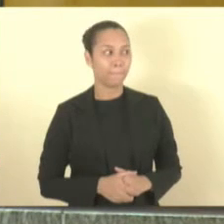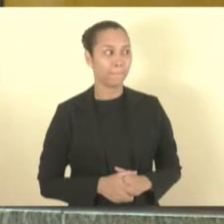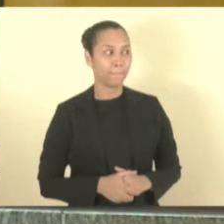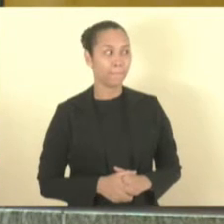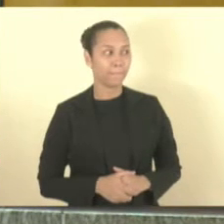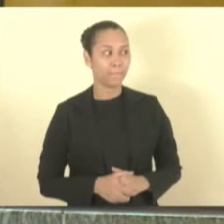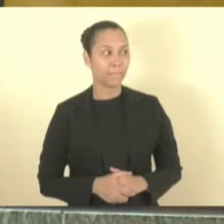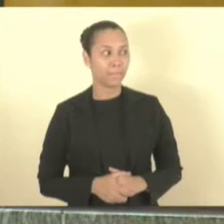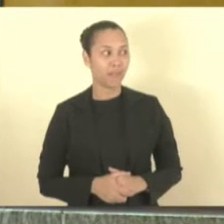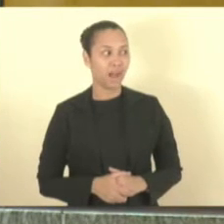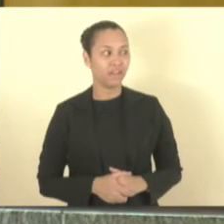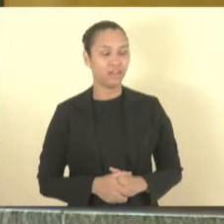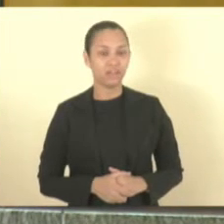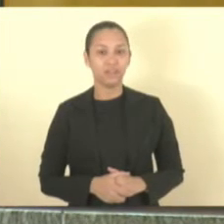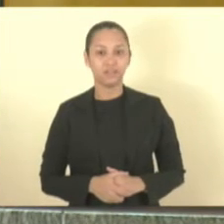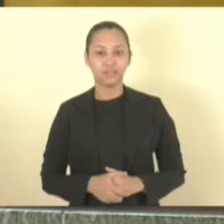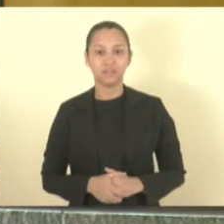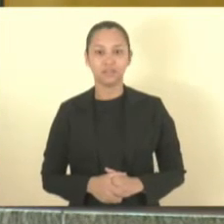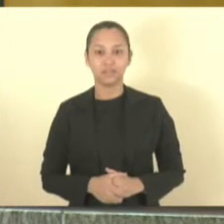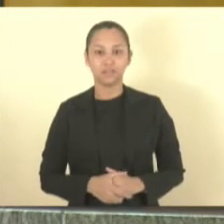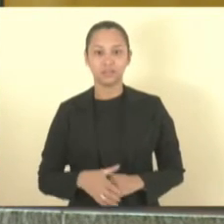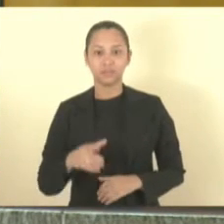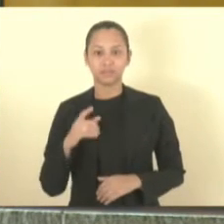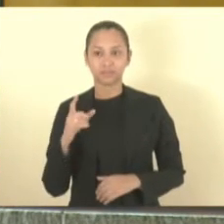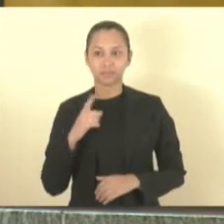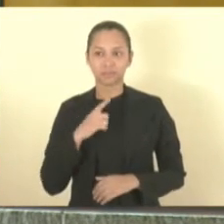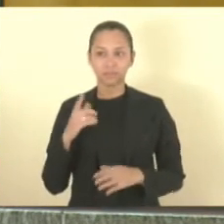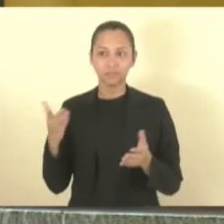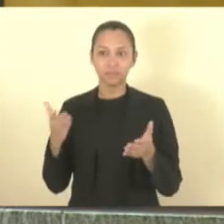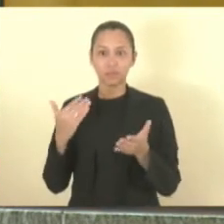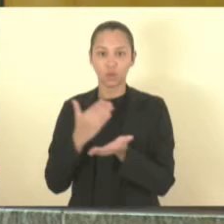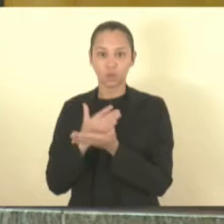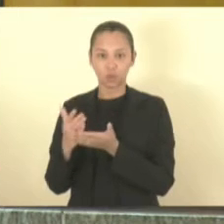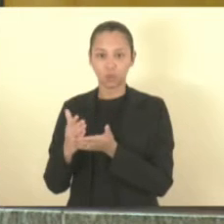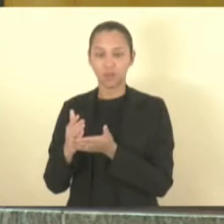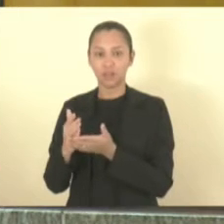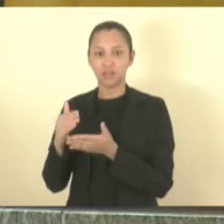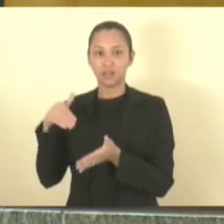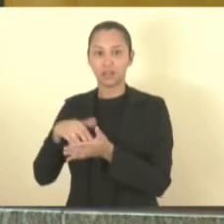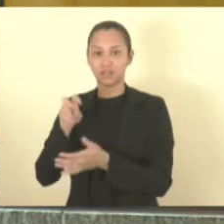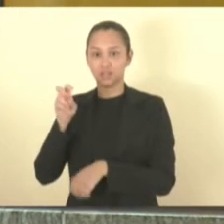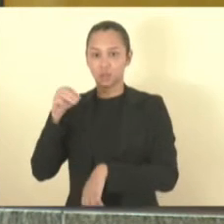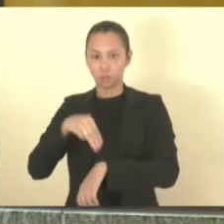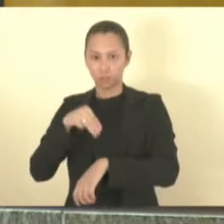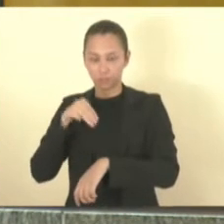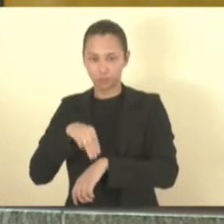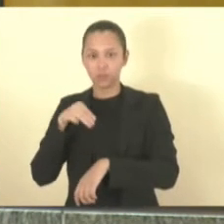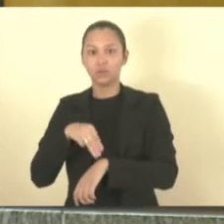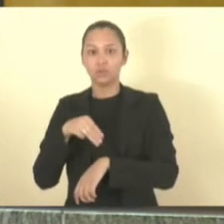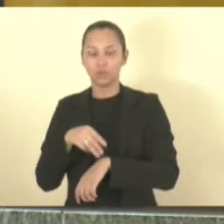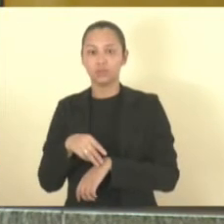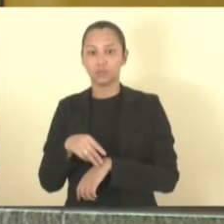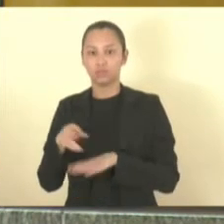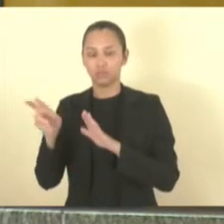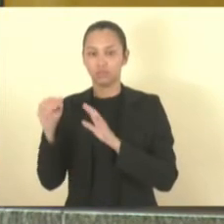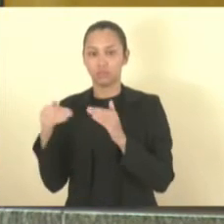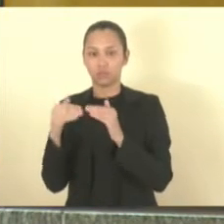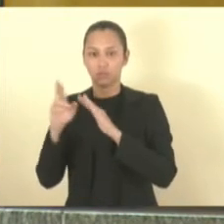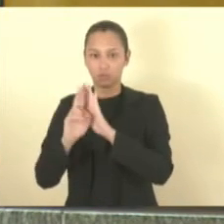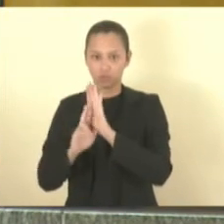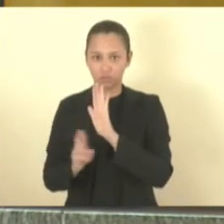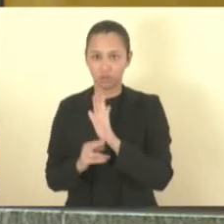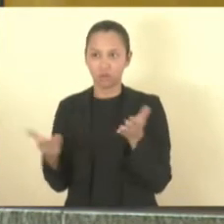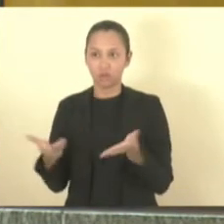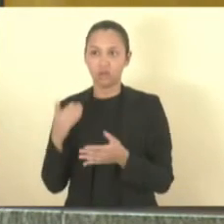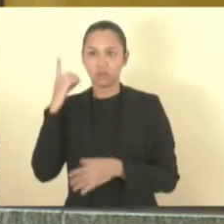Hoje, pelo sistema de alternância, as falas começam pelo prazo de 5 minutos regimentais. Concedo a palavra,